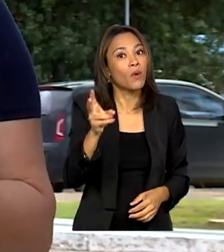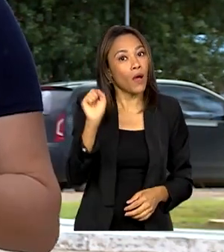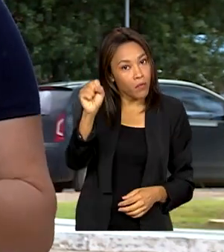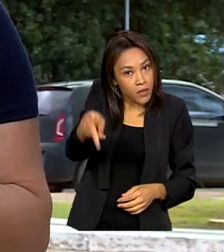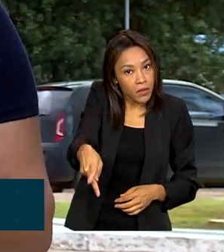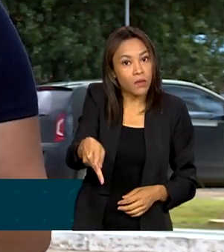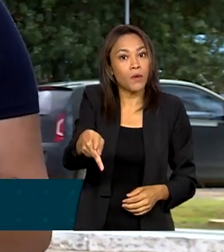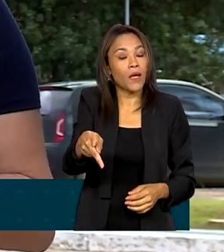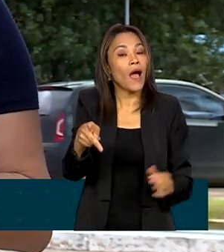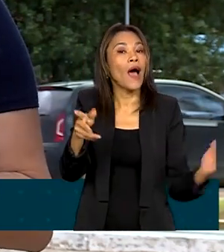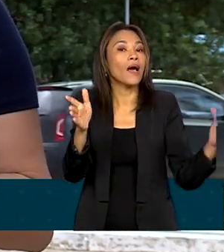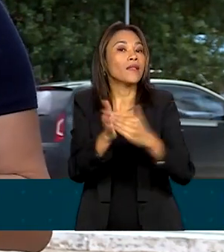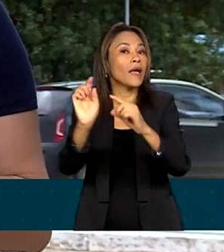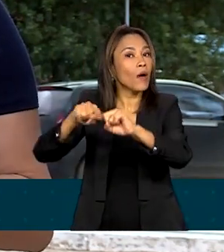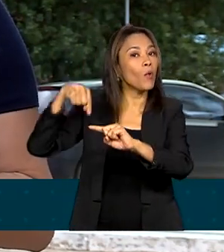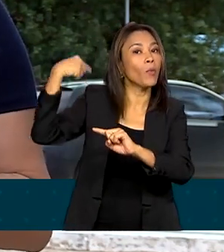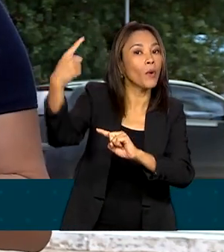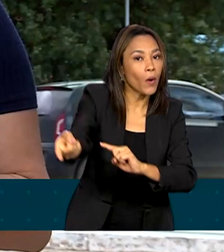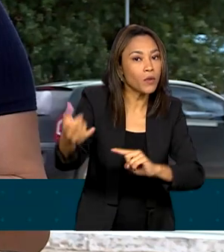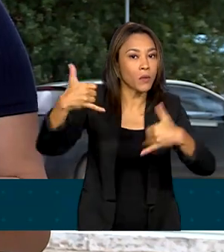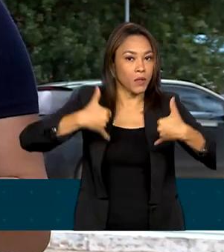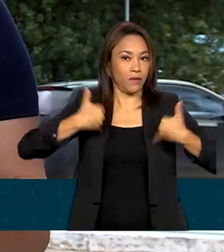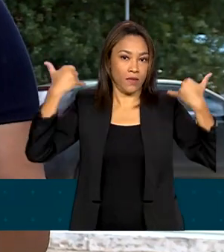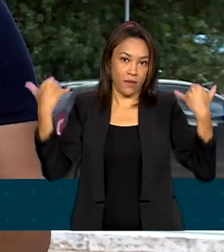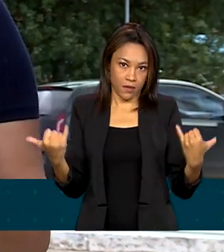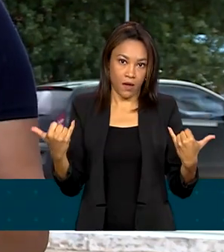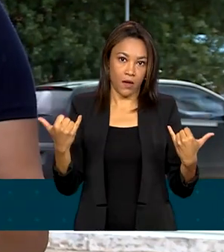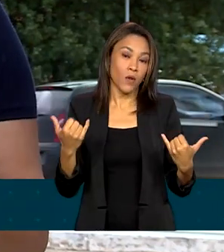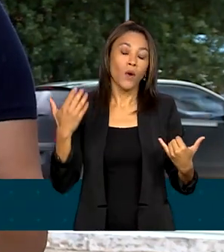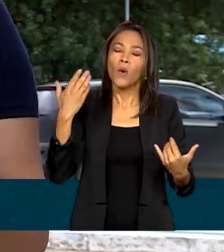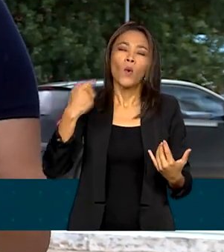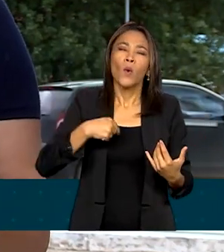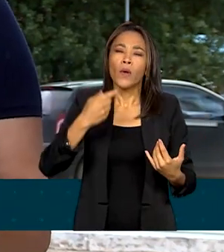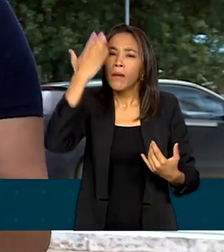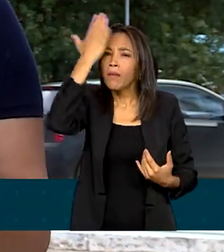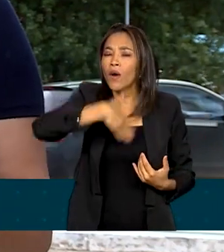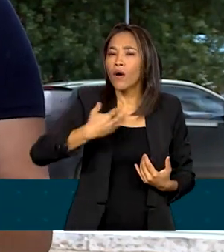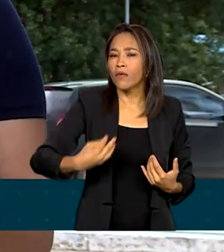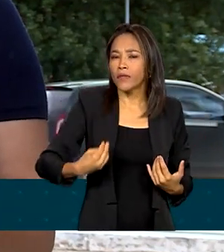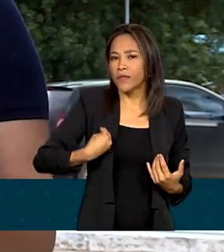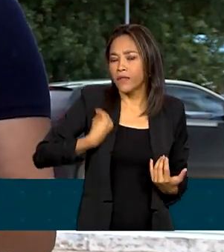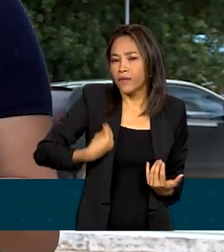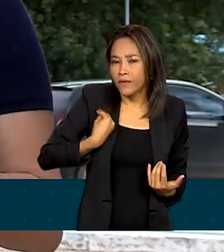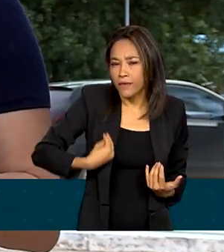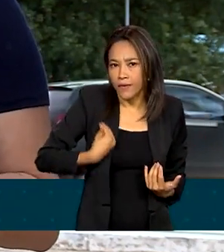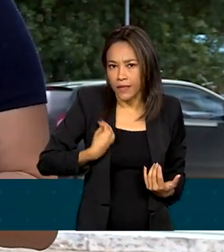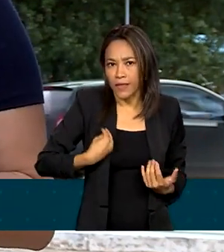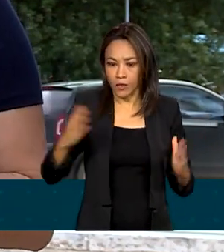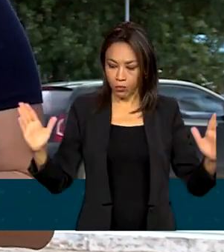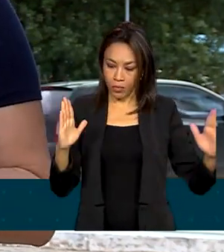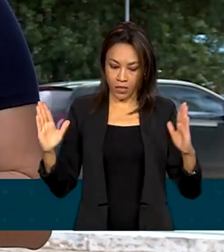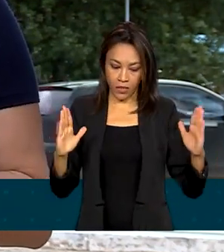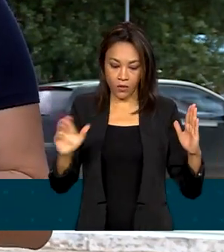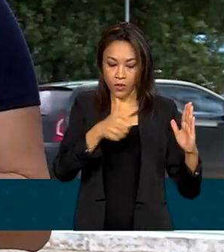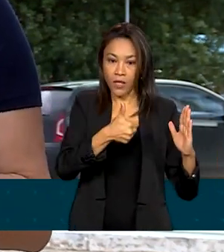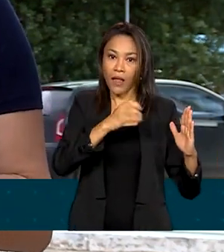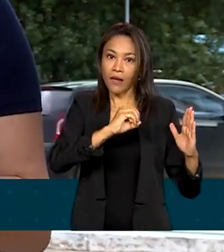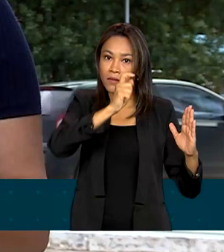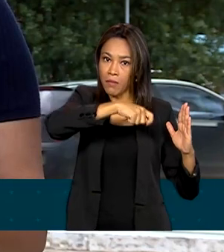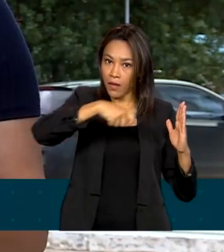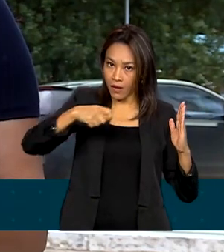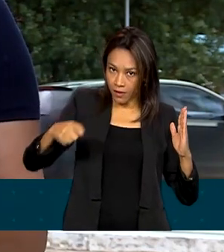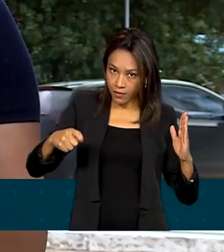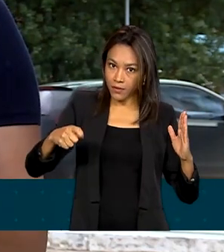o próximo ciclo. São considerados válidos para a prova de vida os atos realizados nos 10 meses seguintes